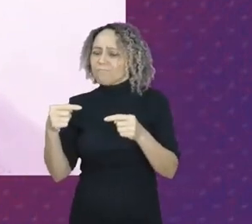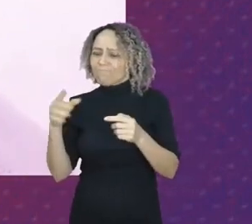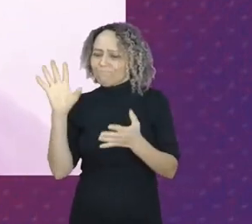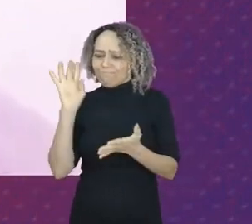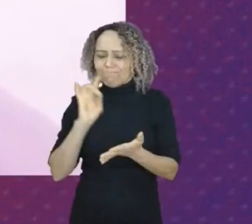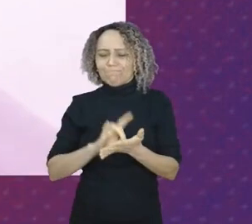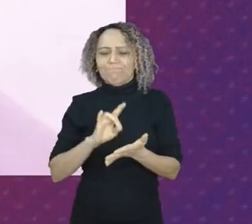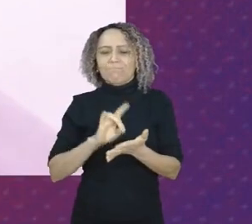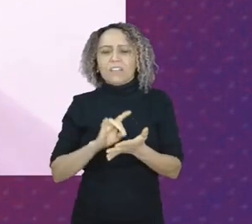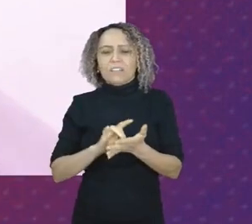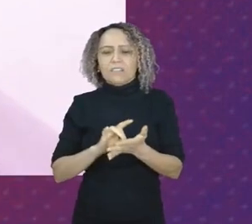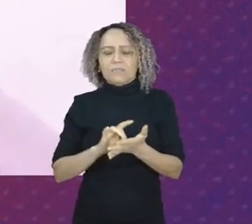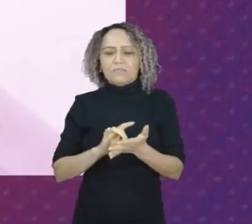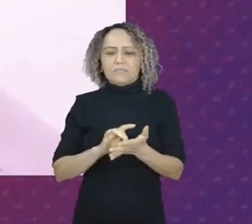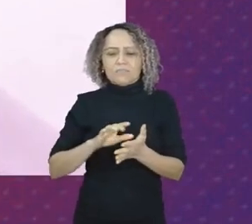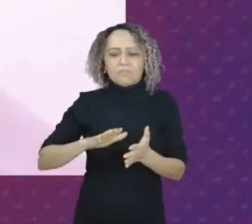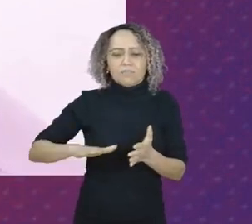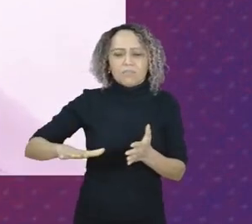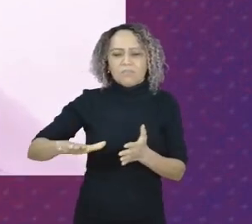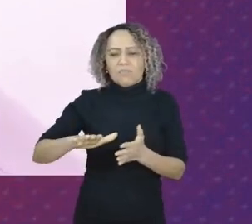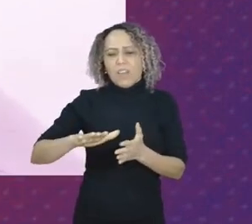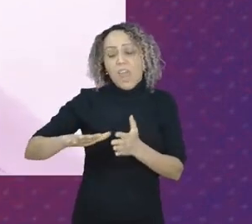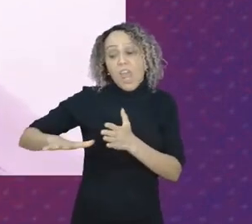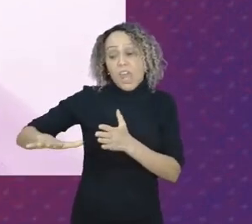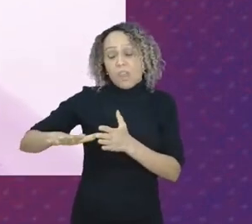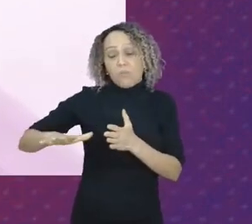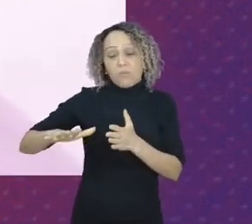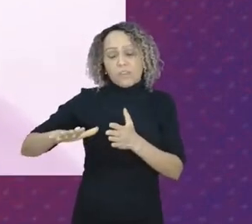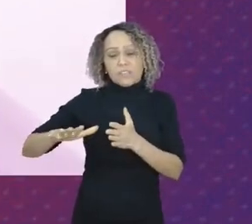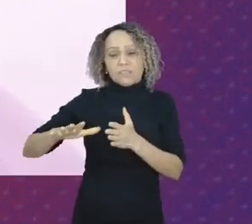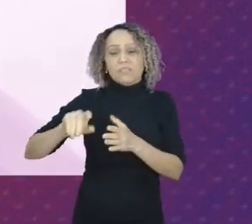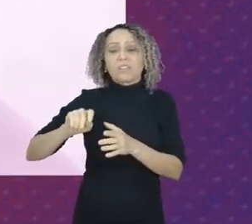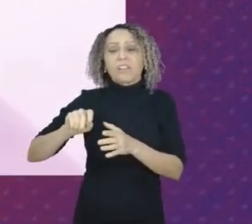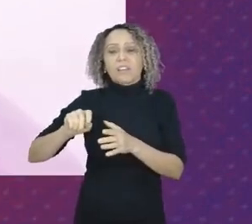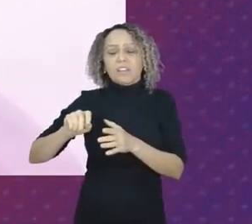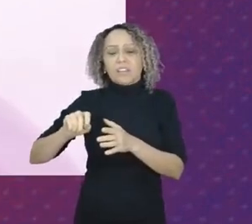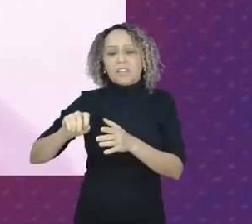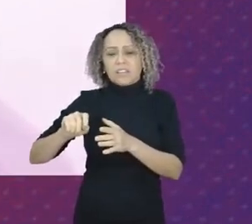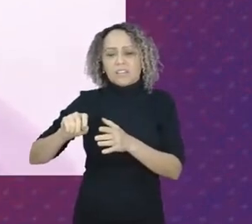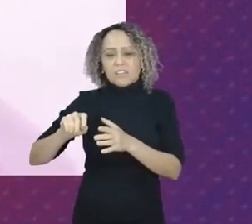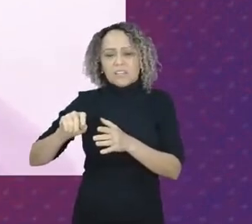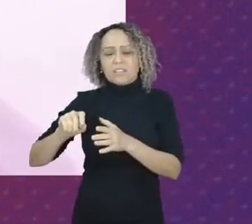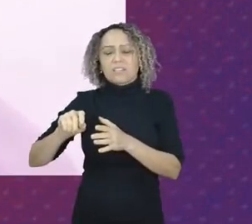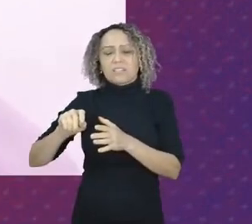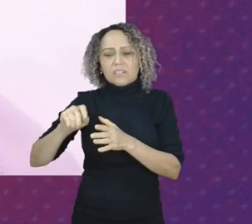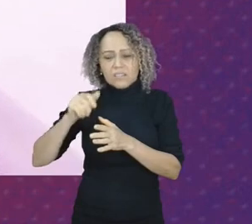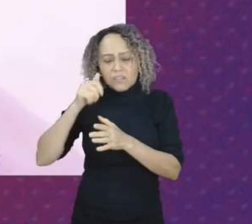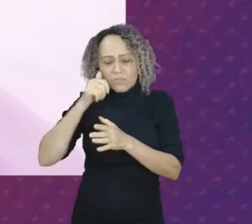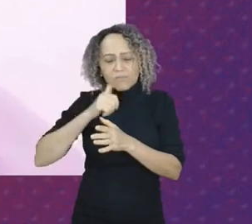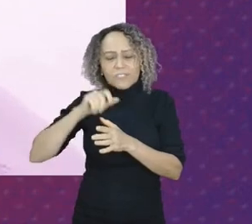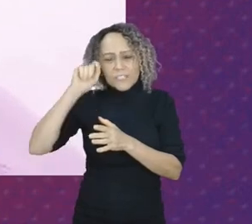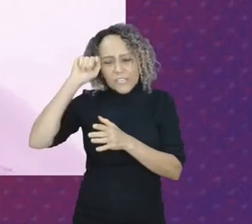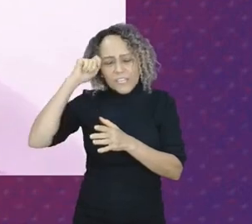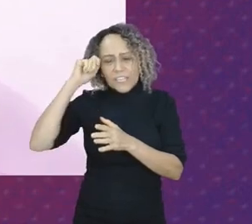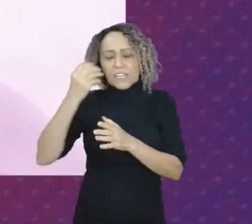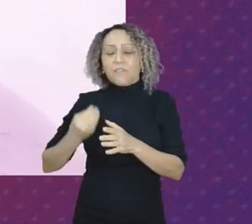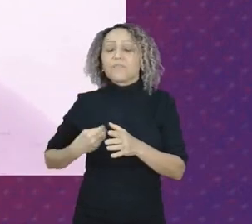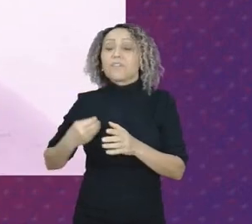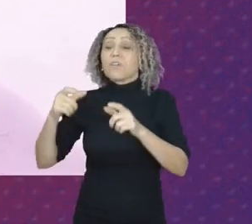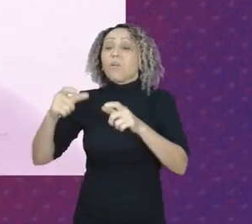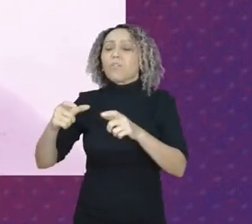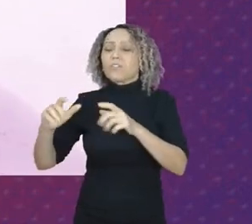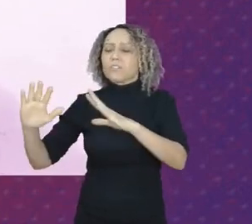essa população que na sua grande maioria é uma população periférica, é uma população de